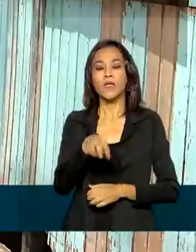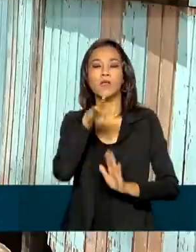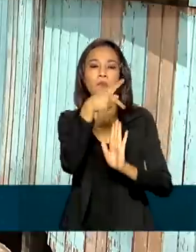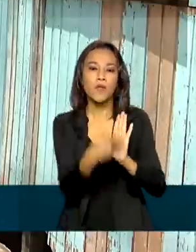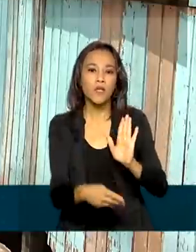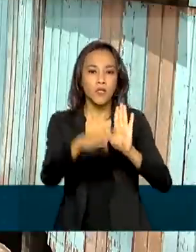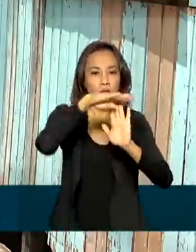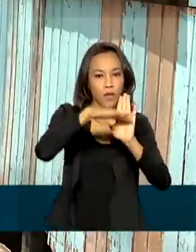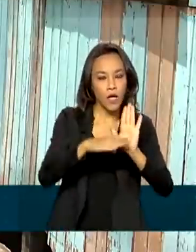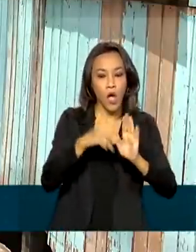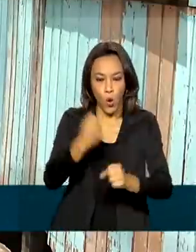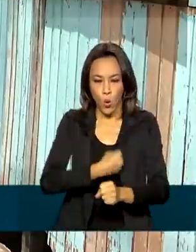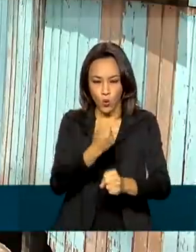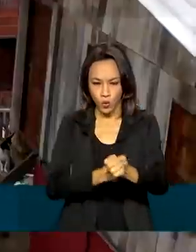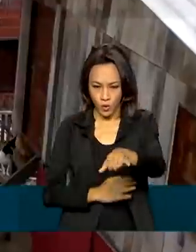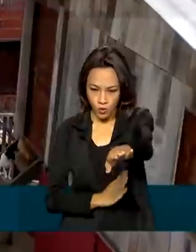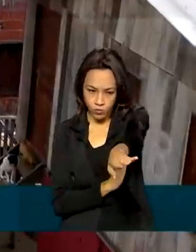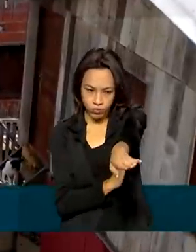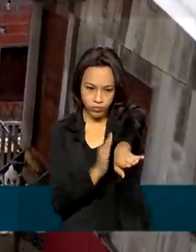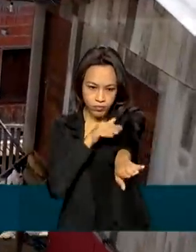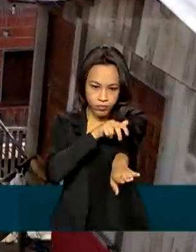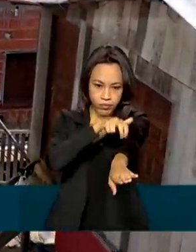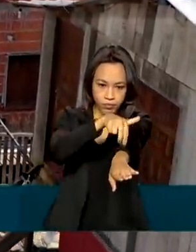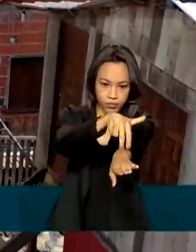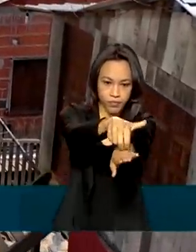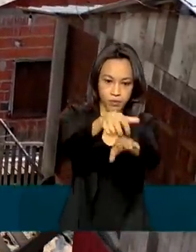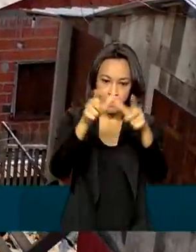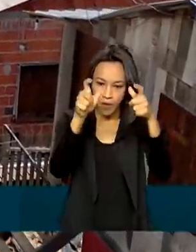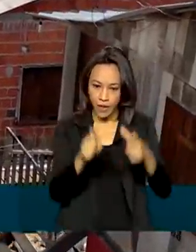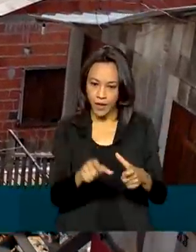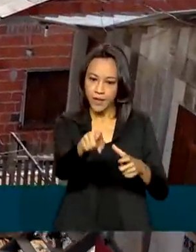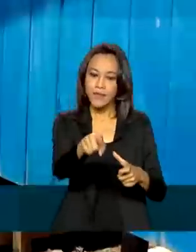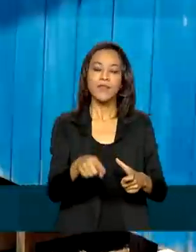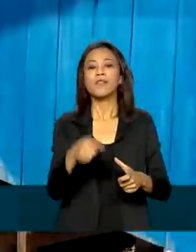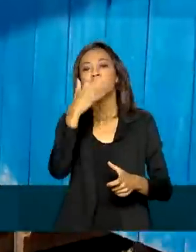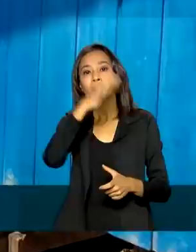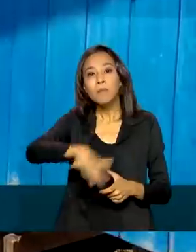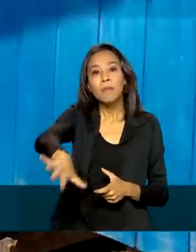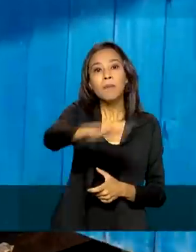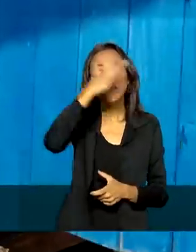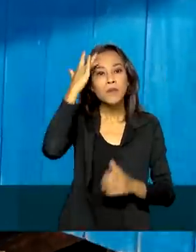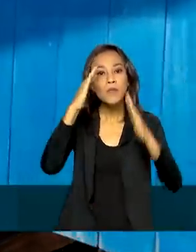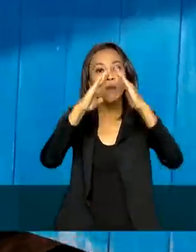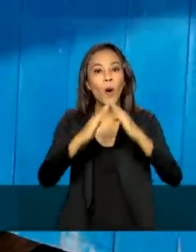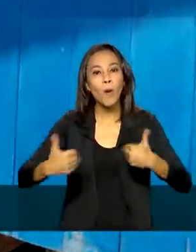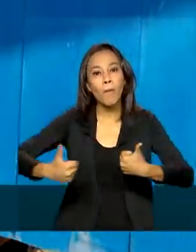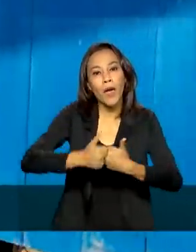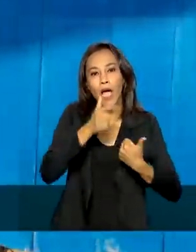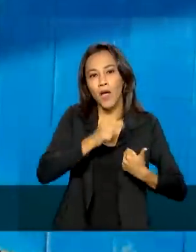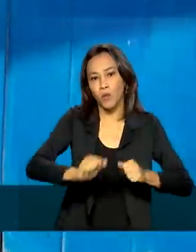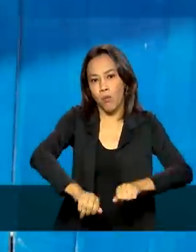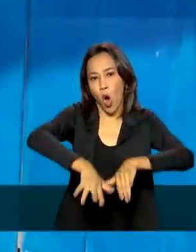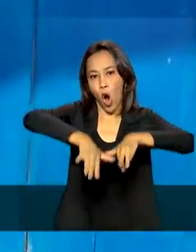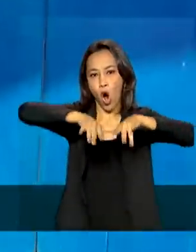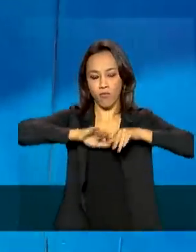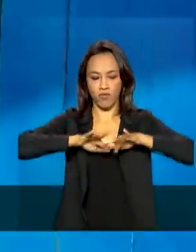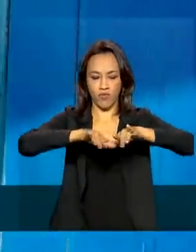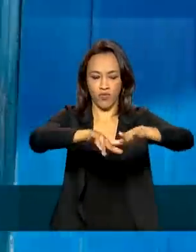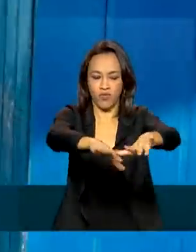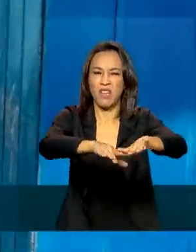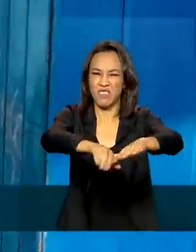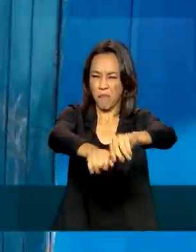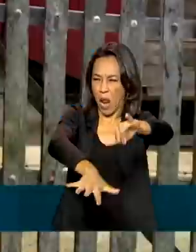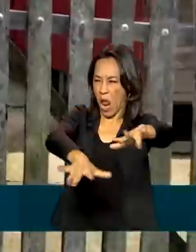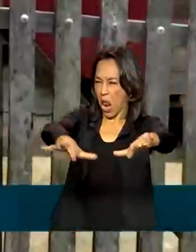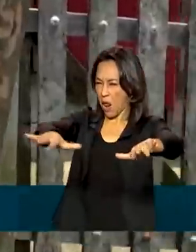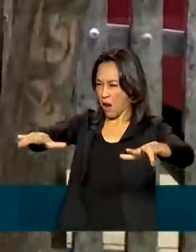pela construção de passarelas em alvenaria para essa comunidade ribeirinha. A região costuma ficar alagada por causa da cheia dos